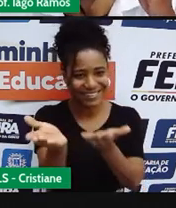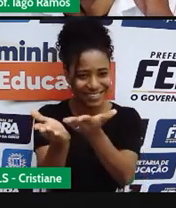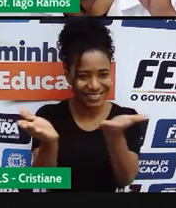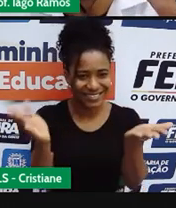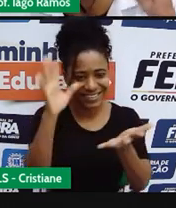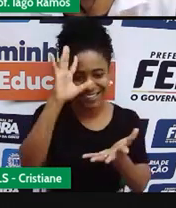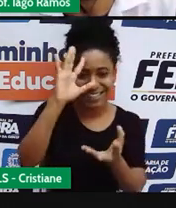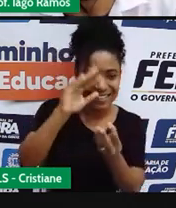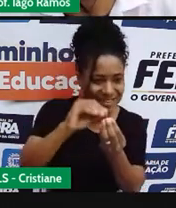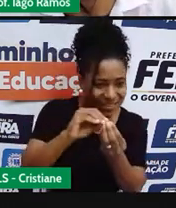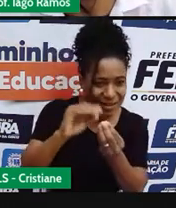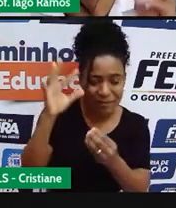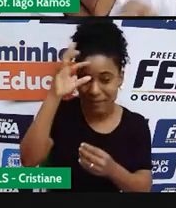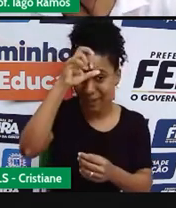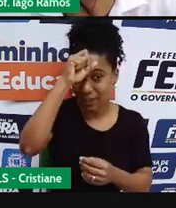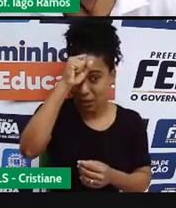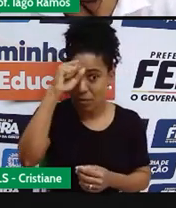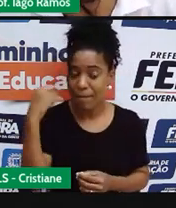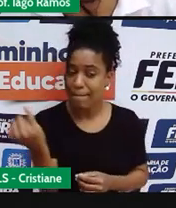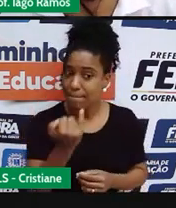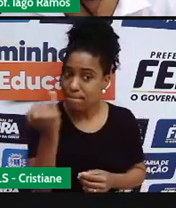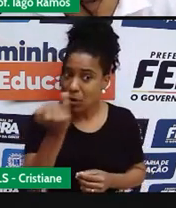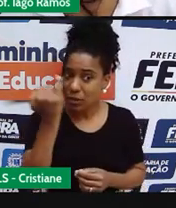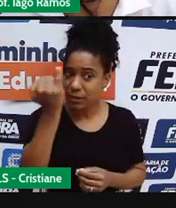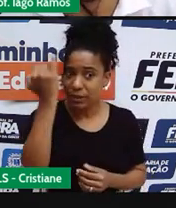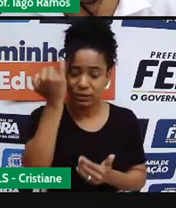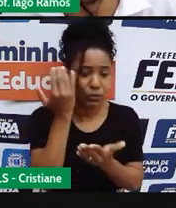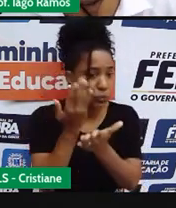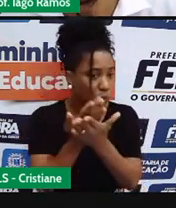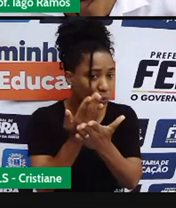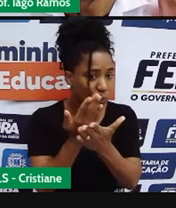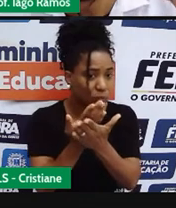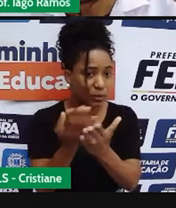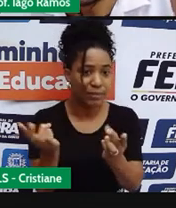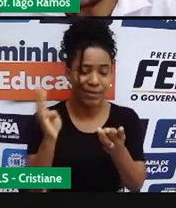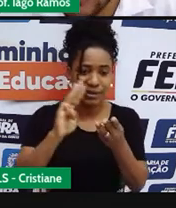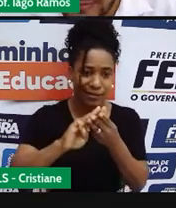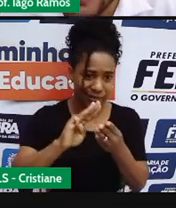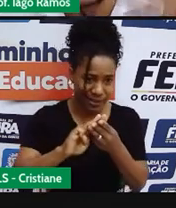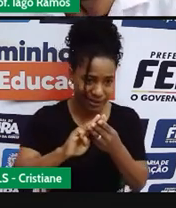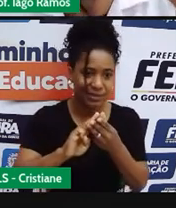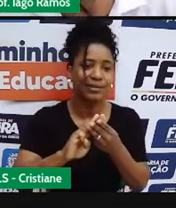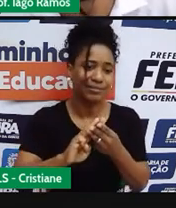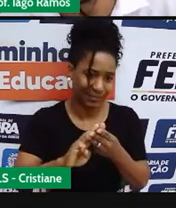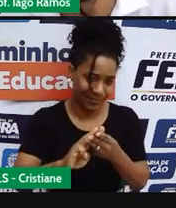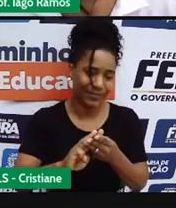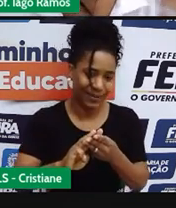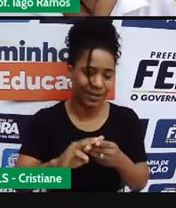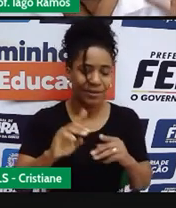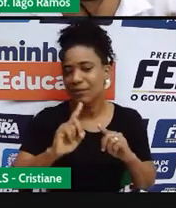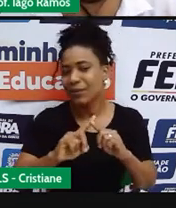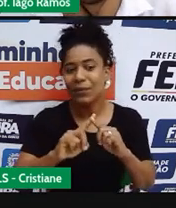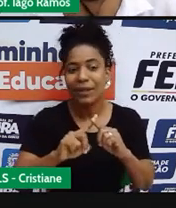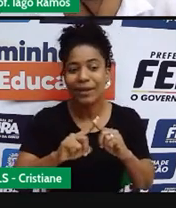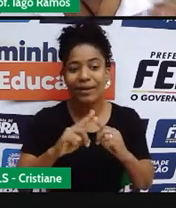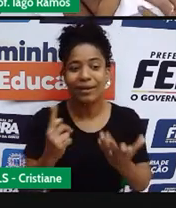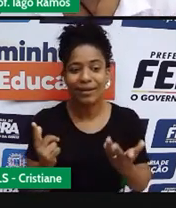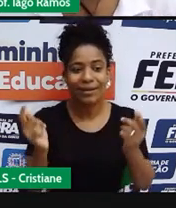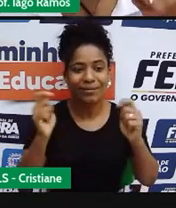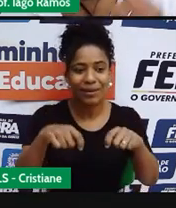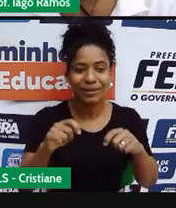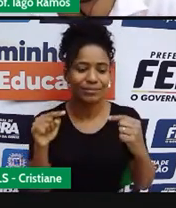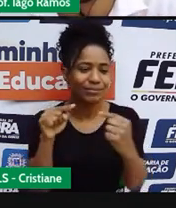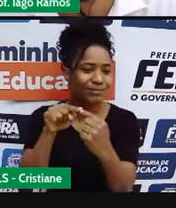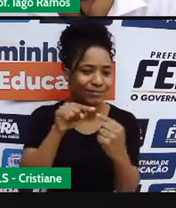certo? É uma parte importante do estudo da matemática, porque acontece em situações que possam